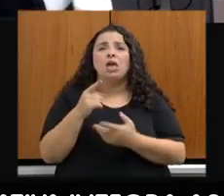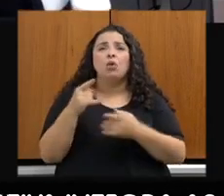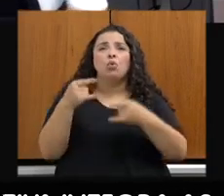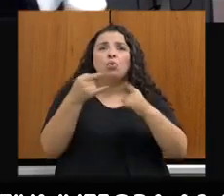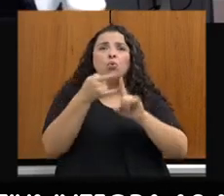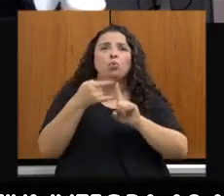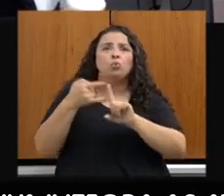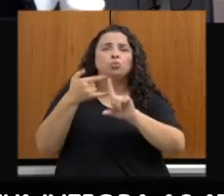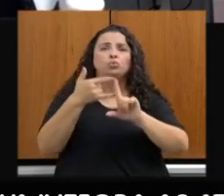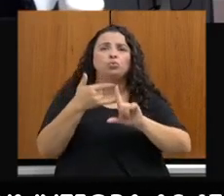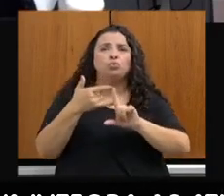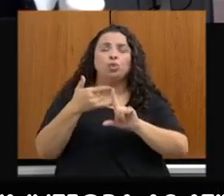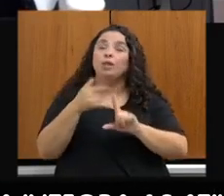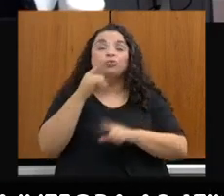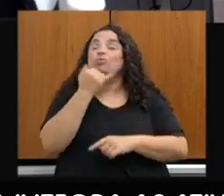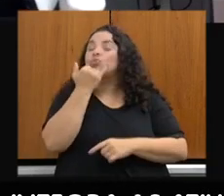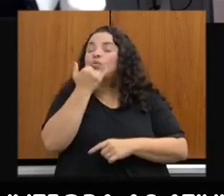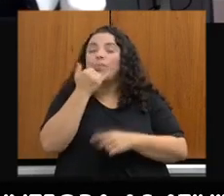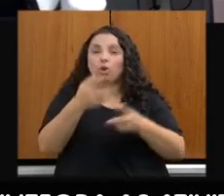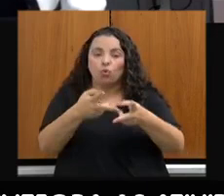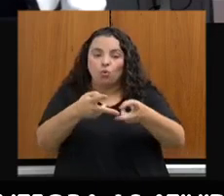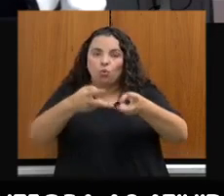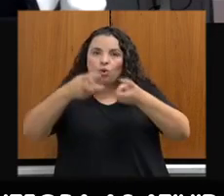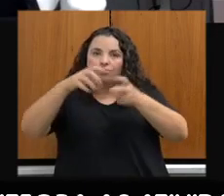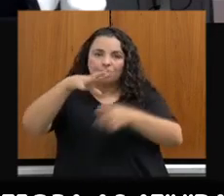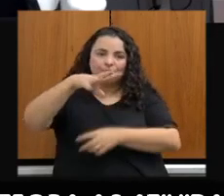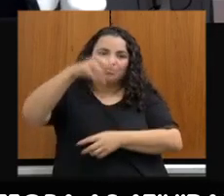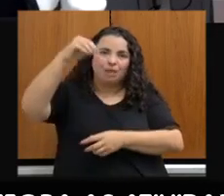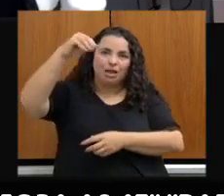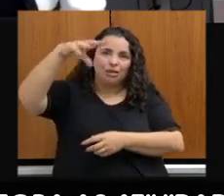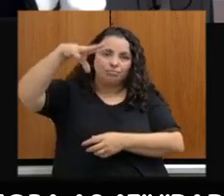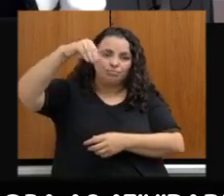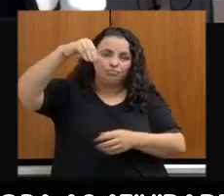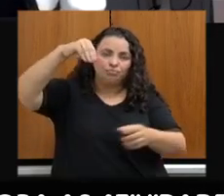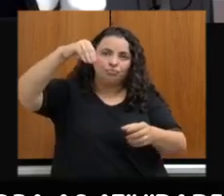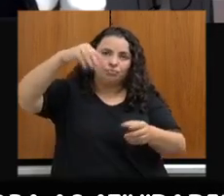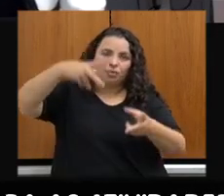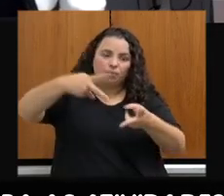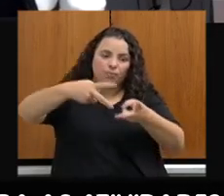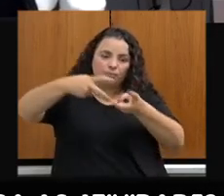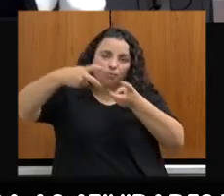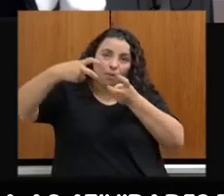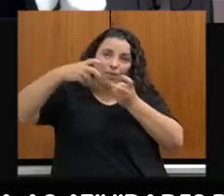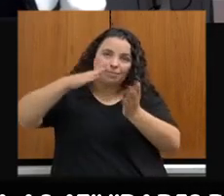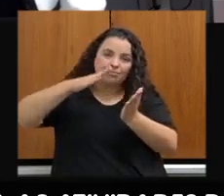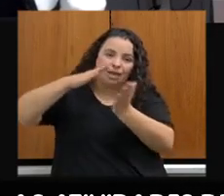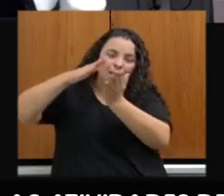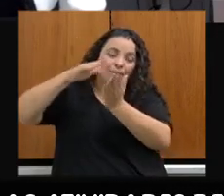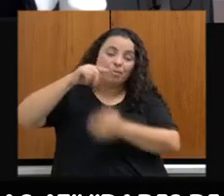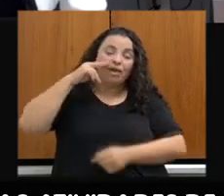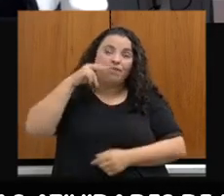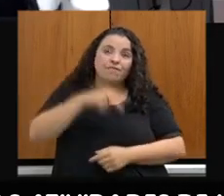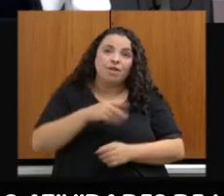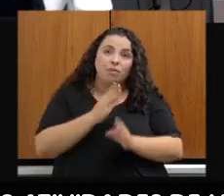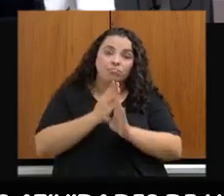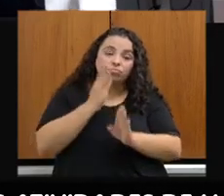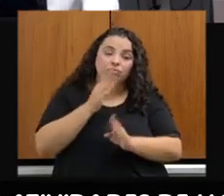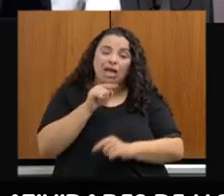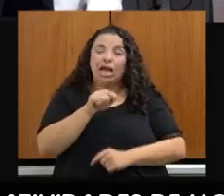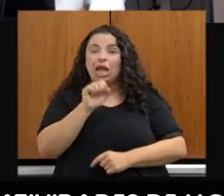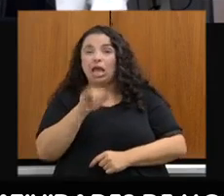área e a equipe vai em campo para, de fato, comprovar ou não se aquela área é desmatamento irregular.